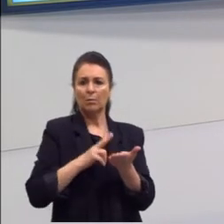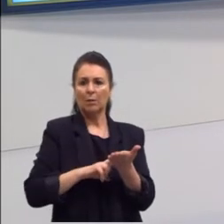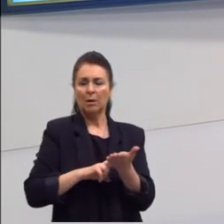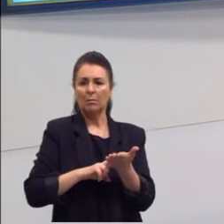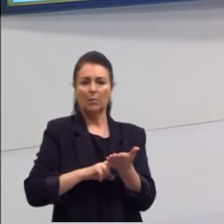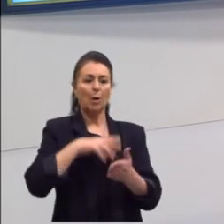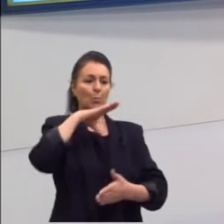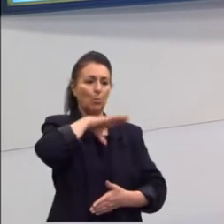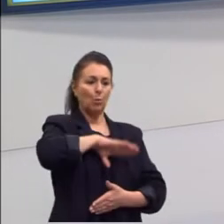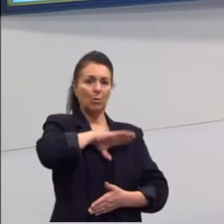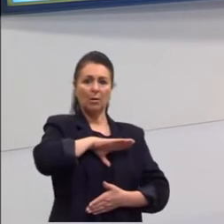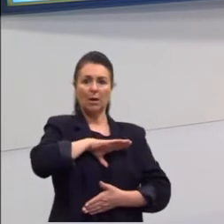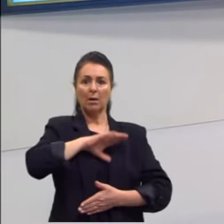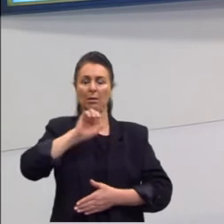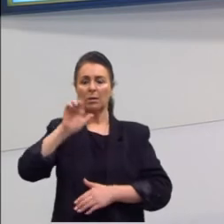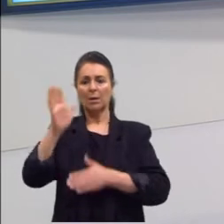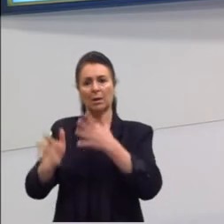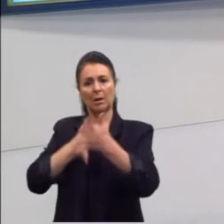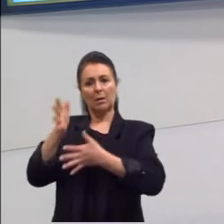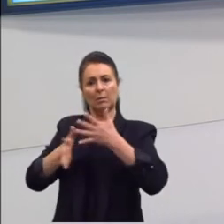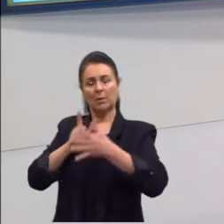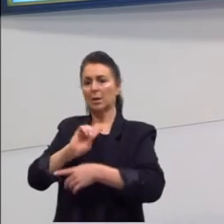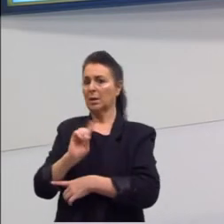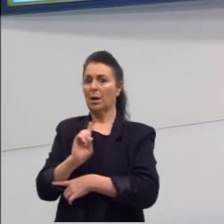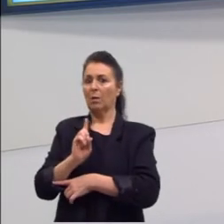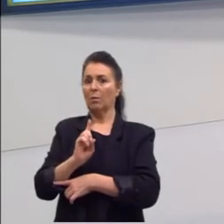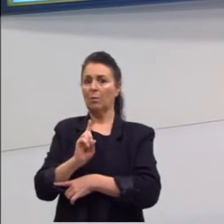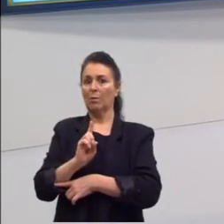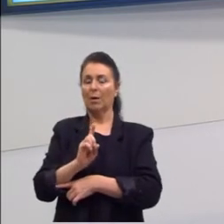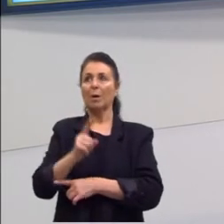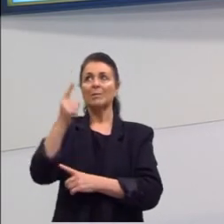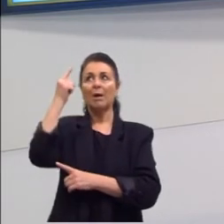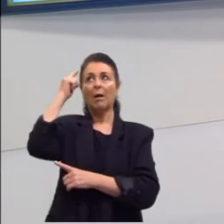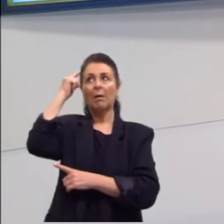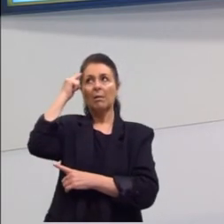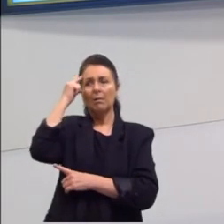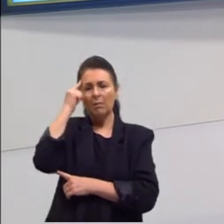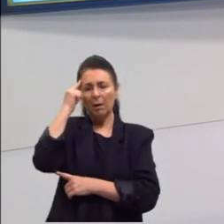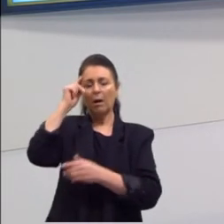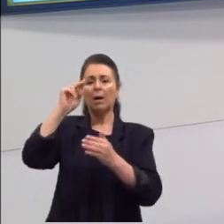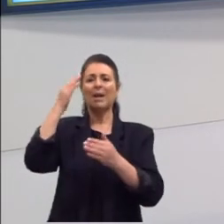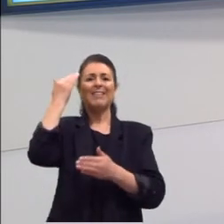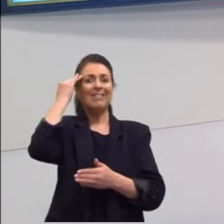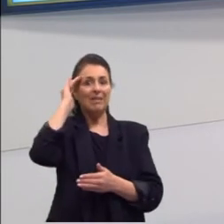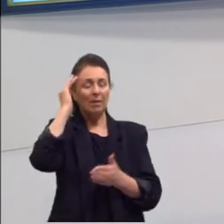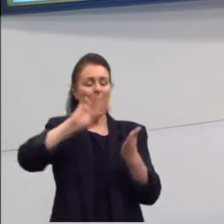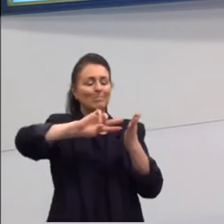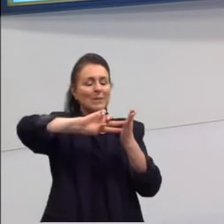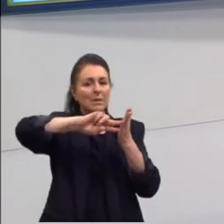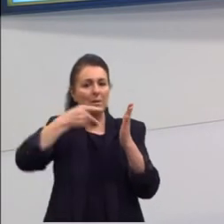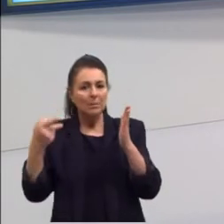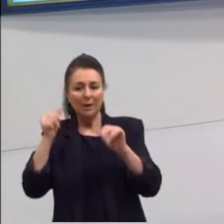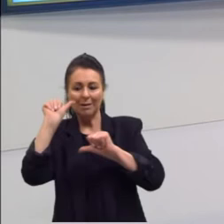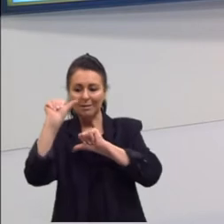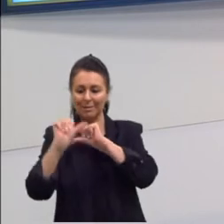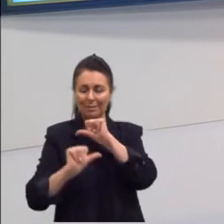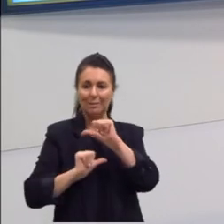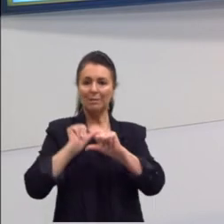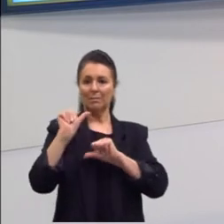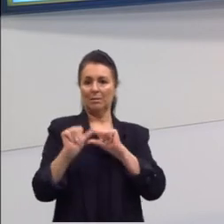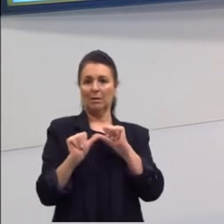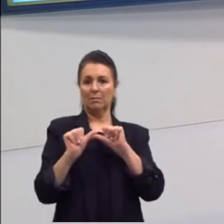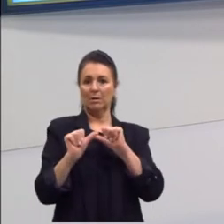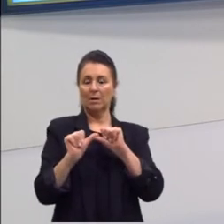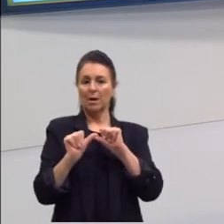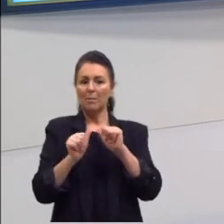E não. Para fazer essa tradução é preciso interpretar o que a pessoa está falando e transformar aquilo no mais